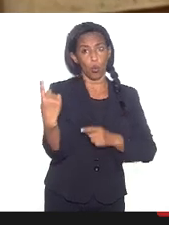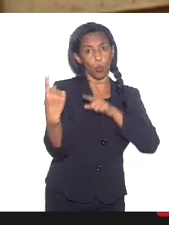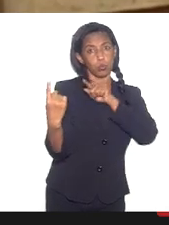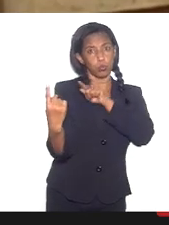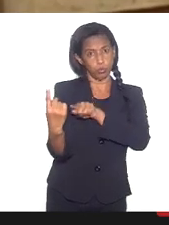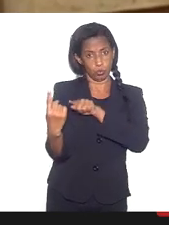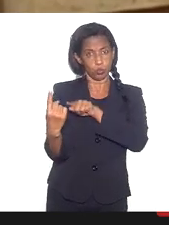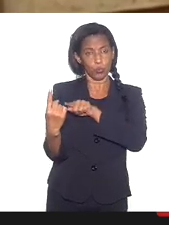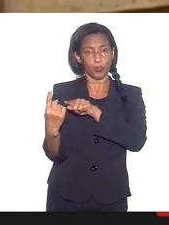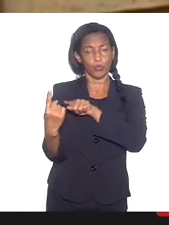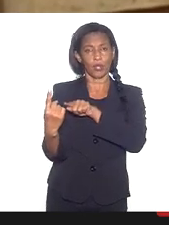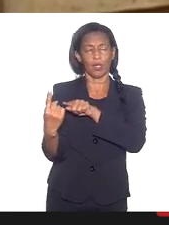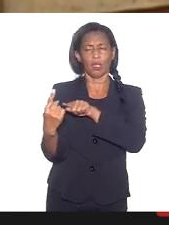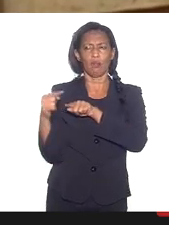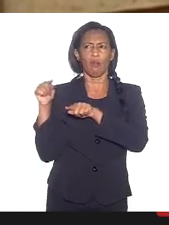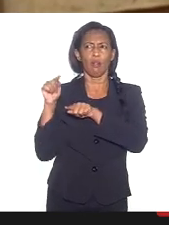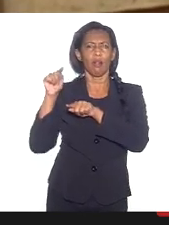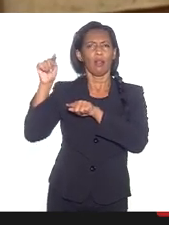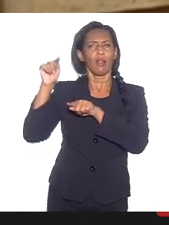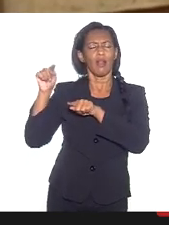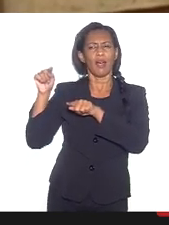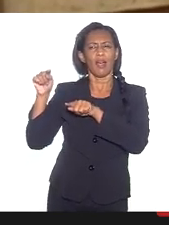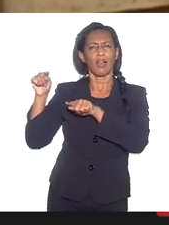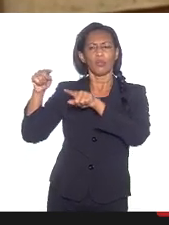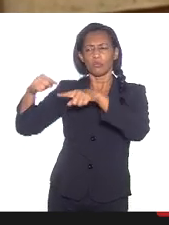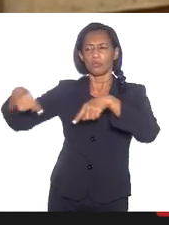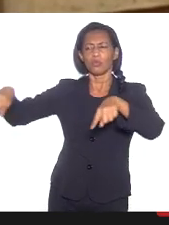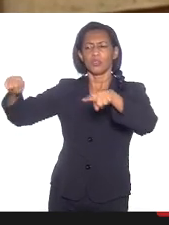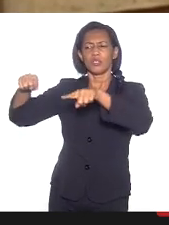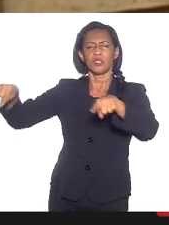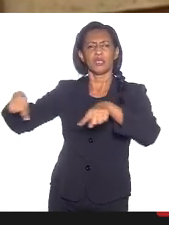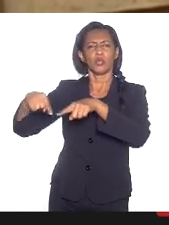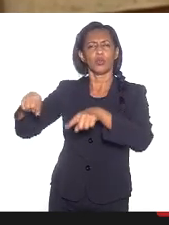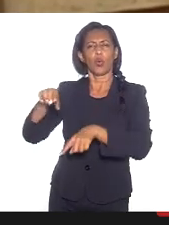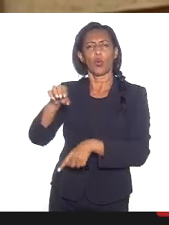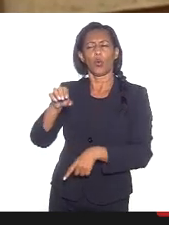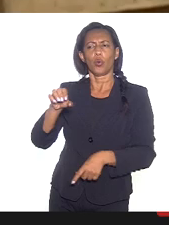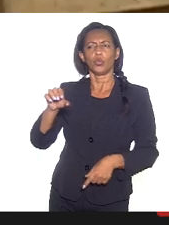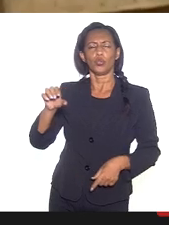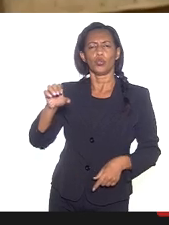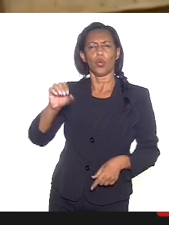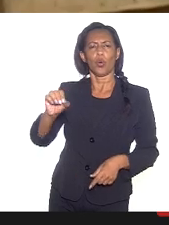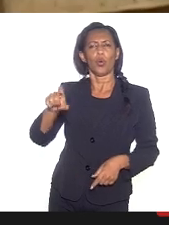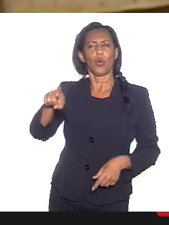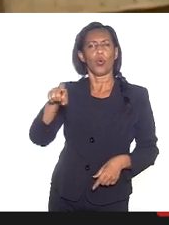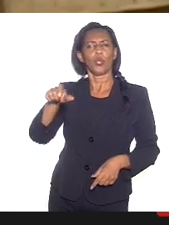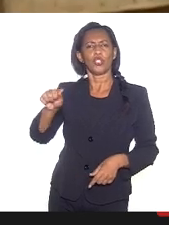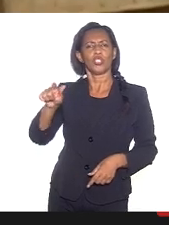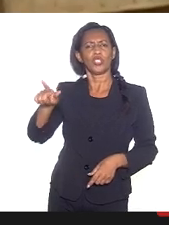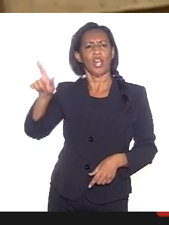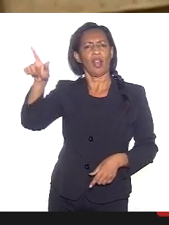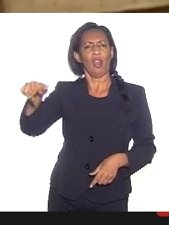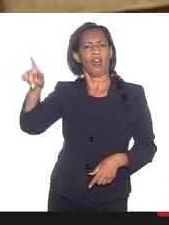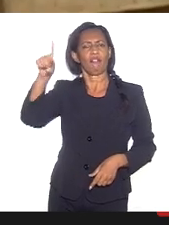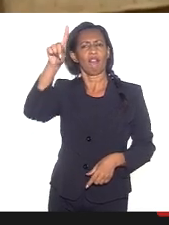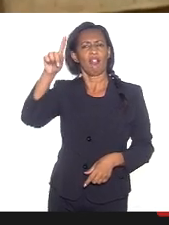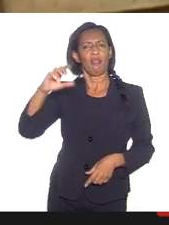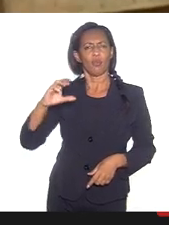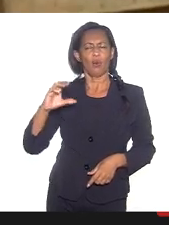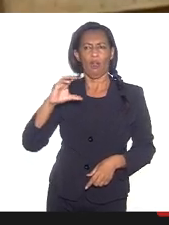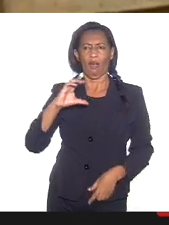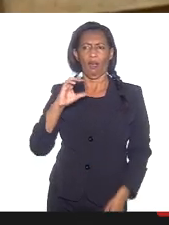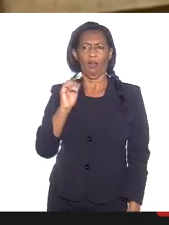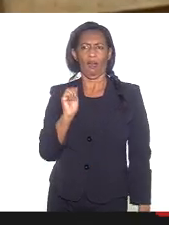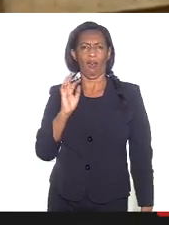Centro Cruz de Oxalá, que foi um dos primeiros mais emblemáticos que surgiram ali no Catete, e foi um